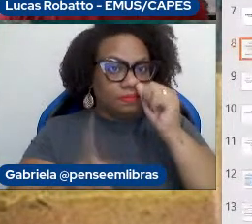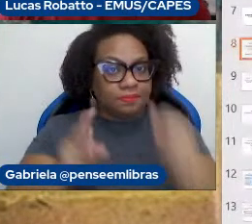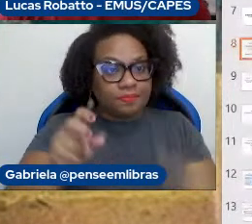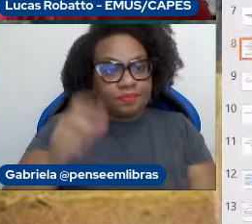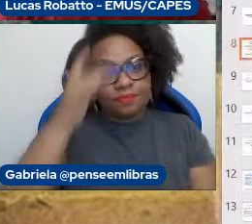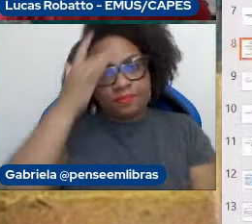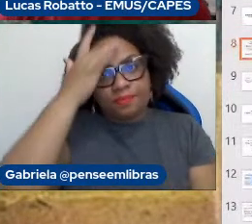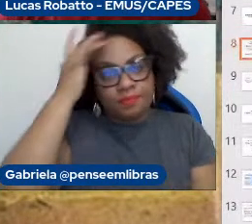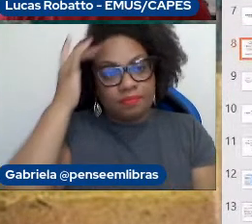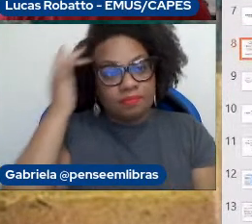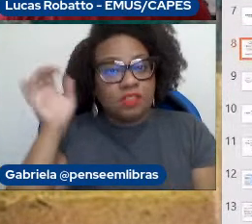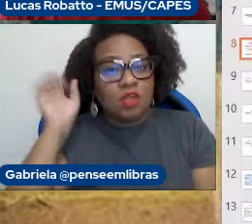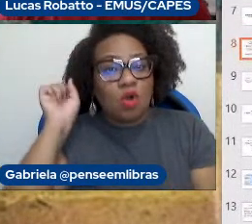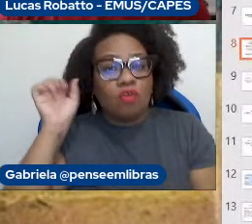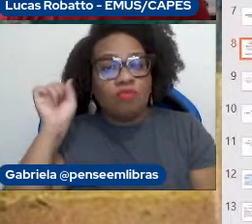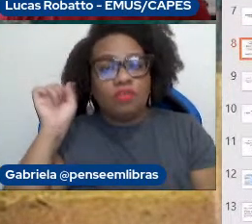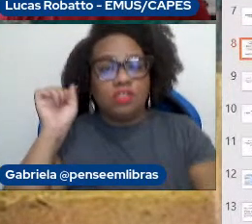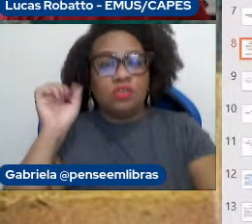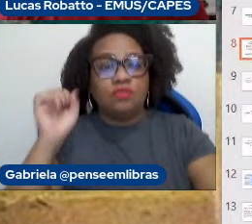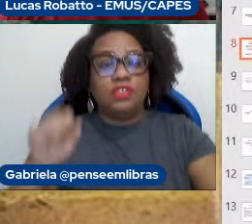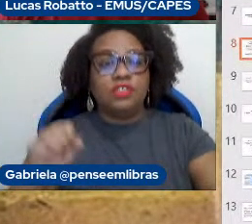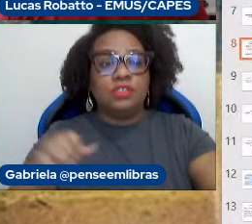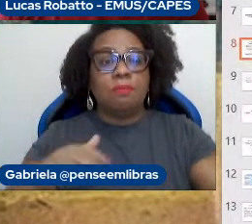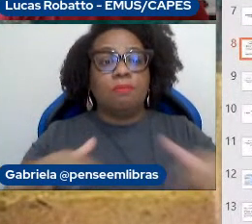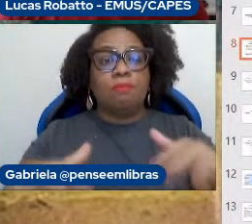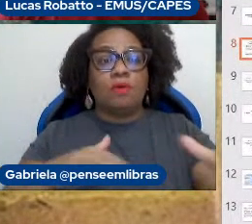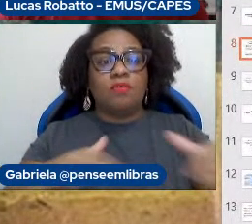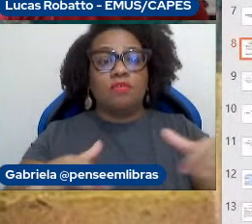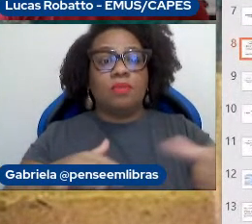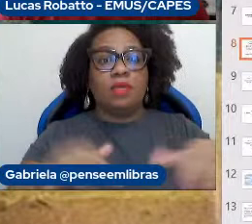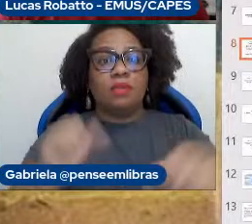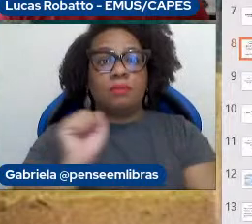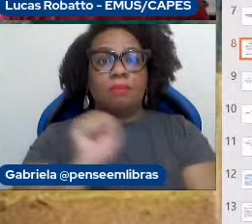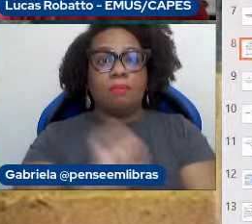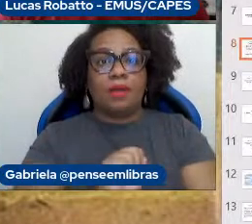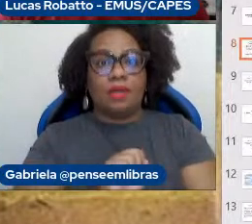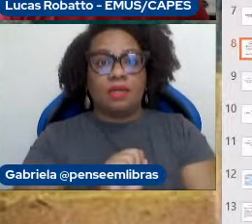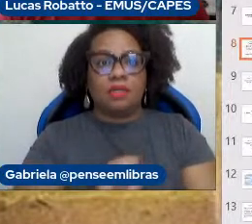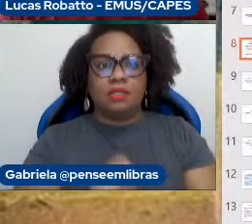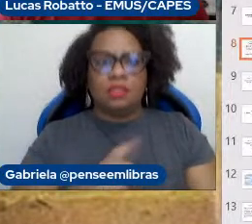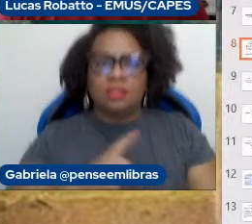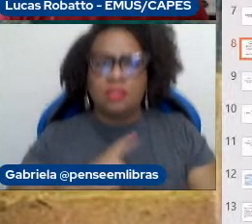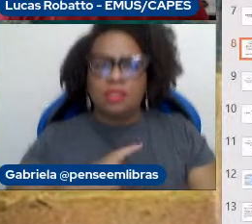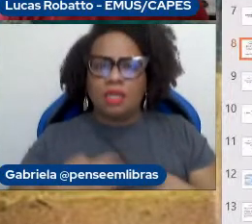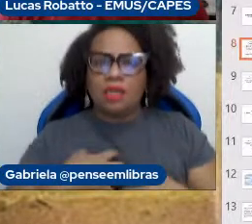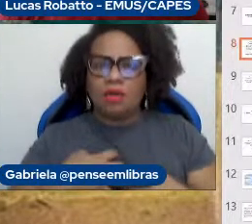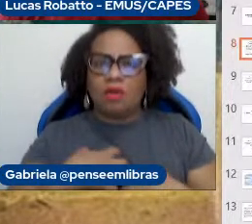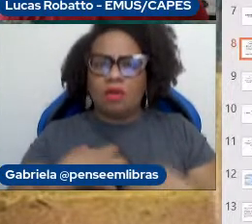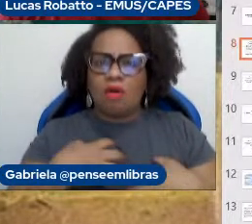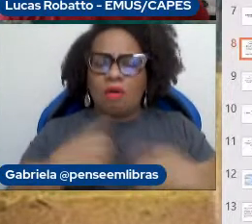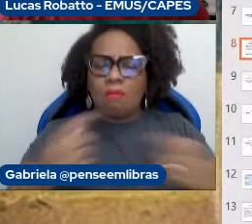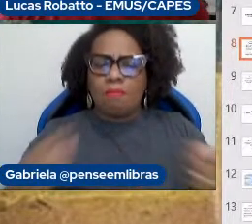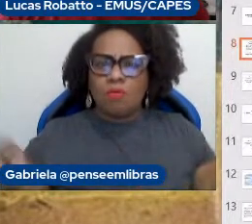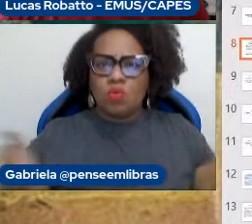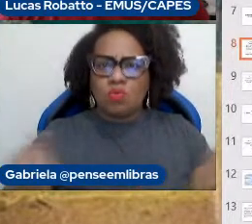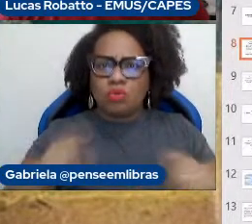inibe os seus movimentos. Ou seja, isso nos diz que, ao ouvirmos música, nosso corpo se move. Isso é dança.